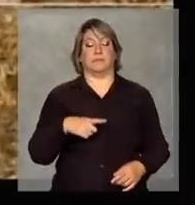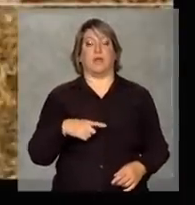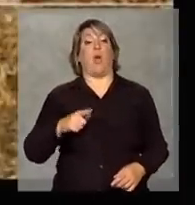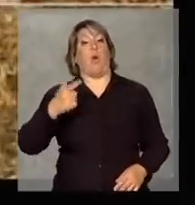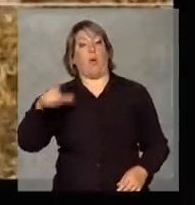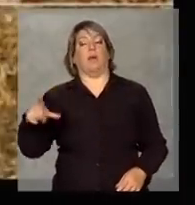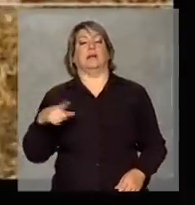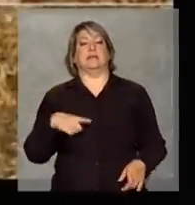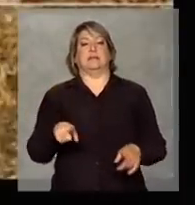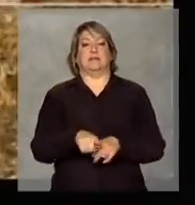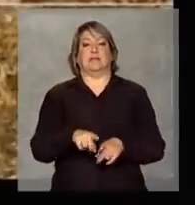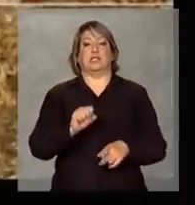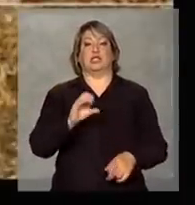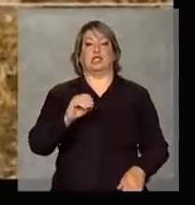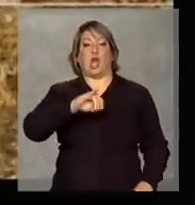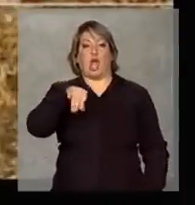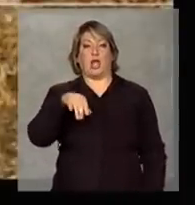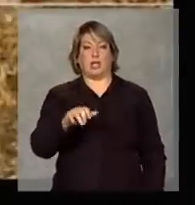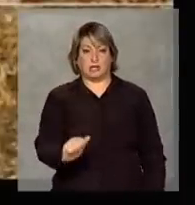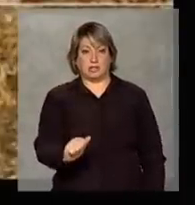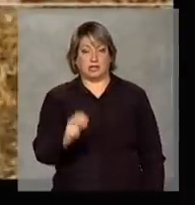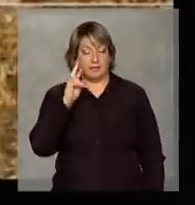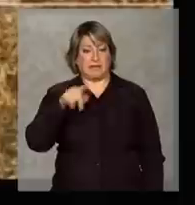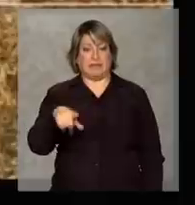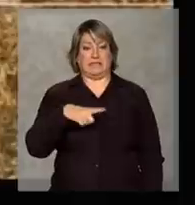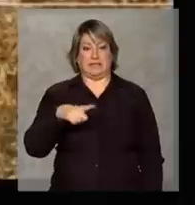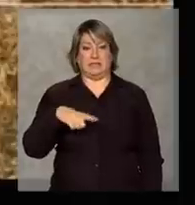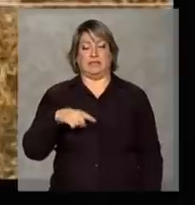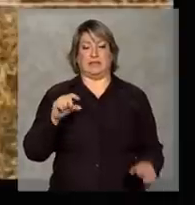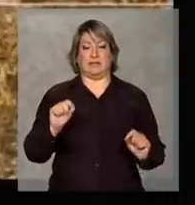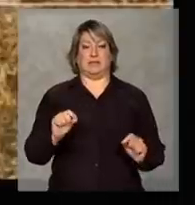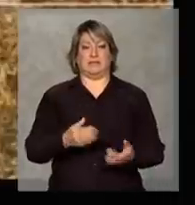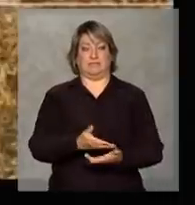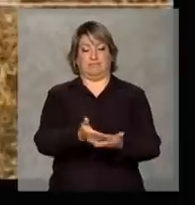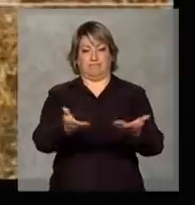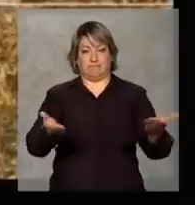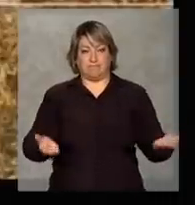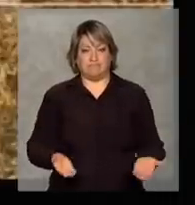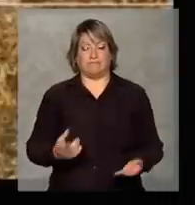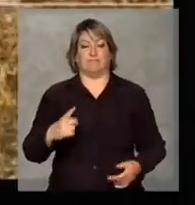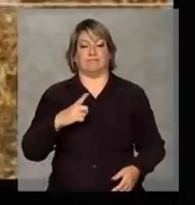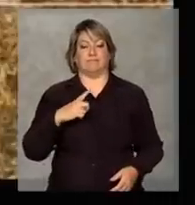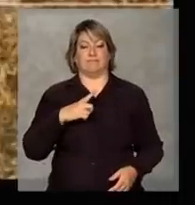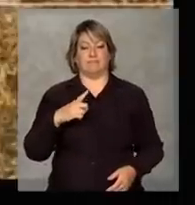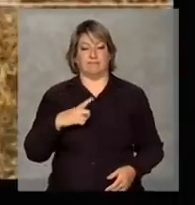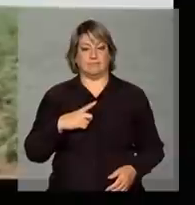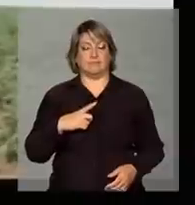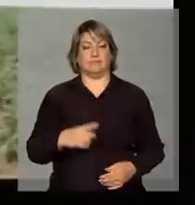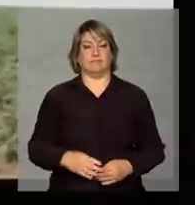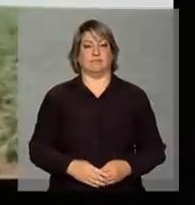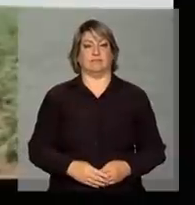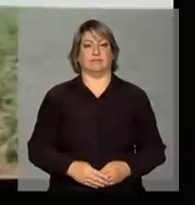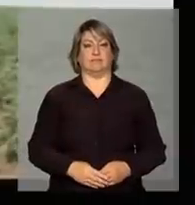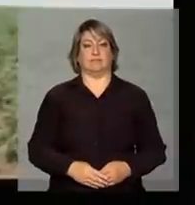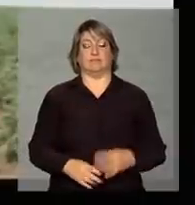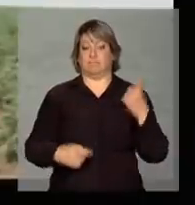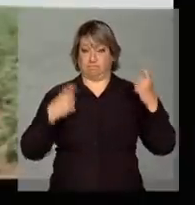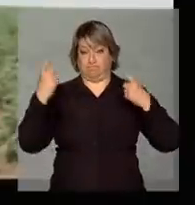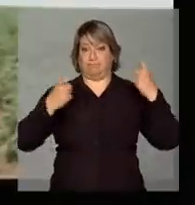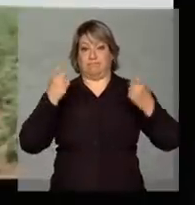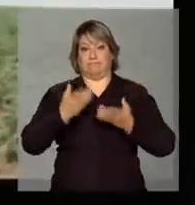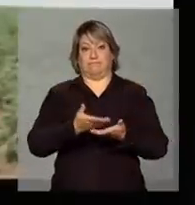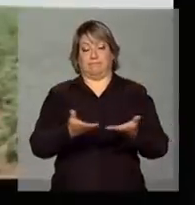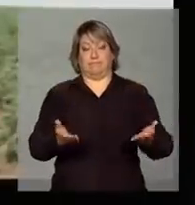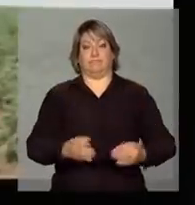outra também soja, vejam que tem situações bastante preocupantes.